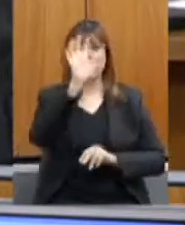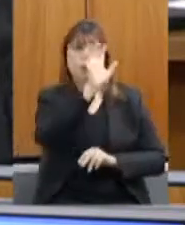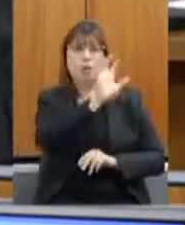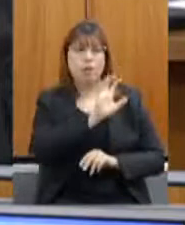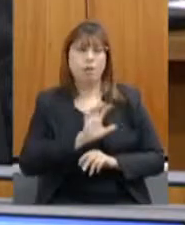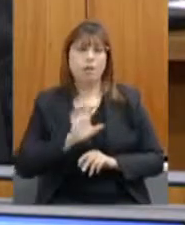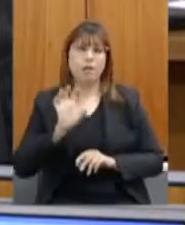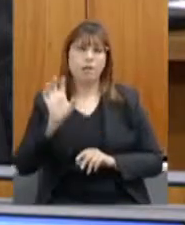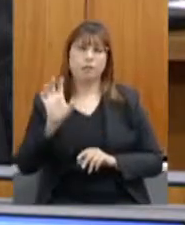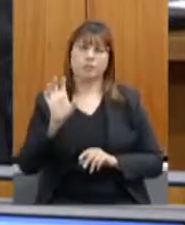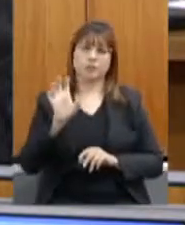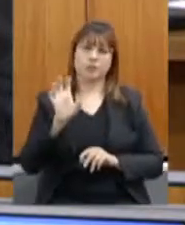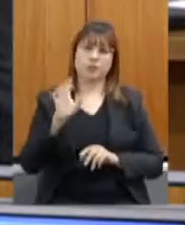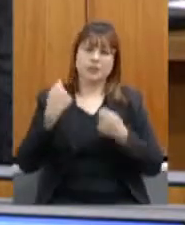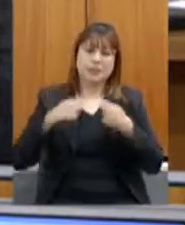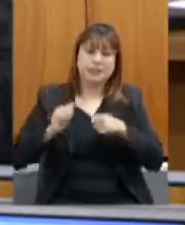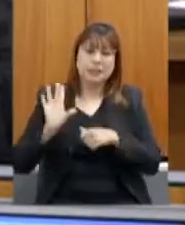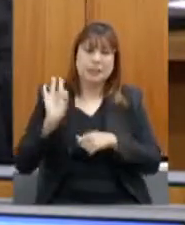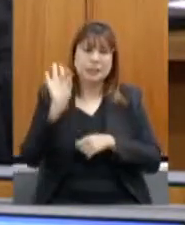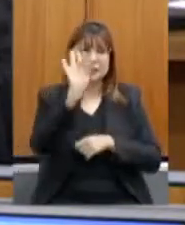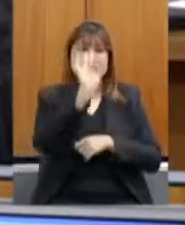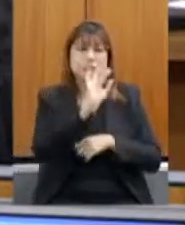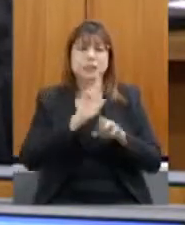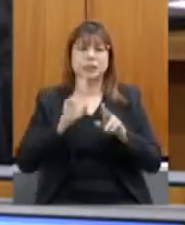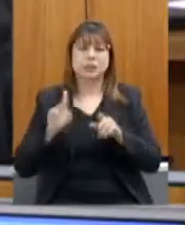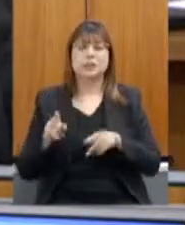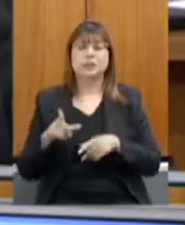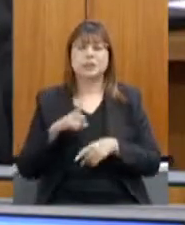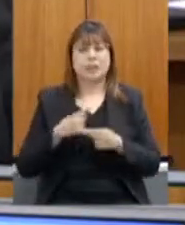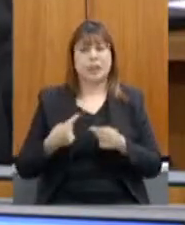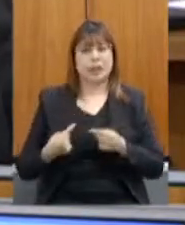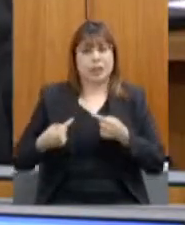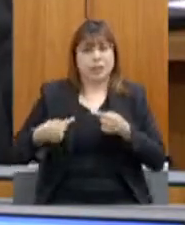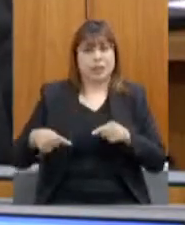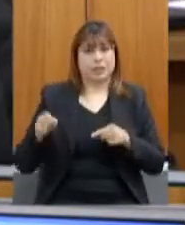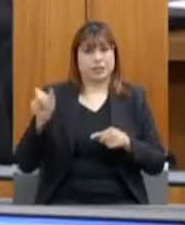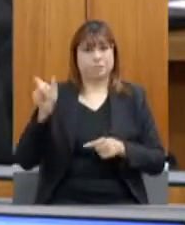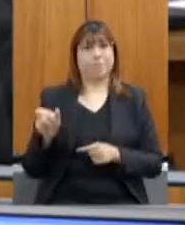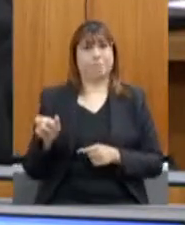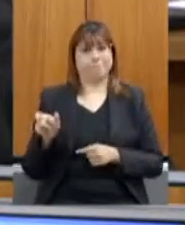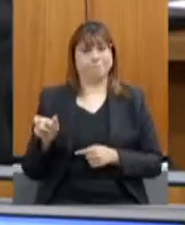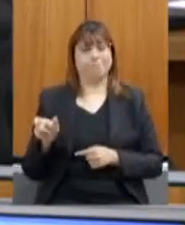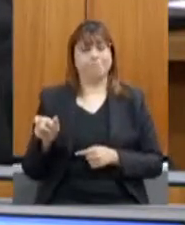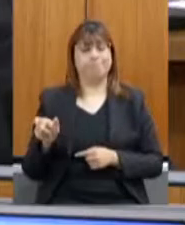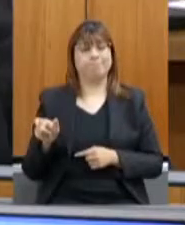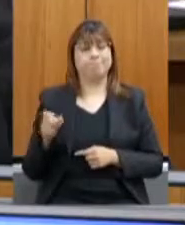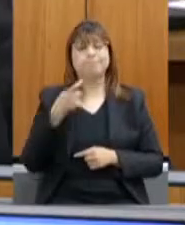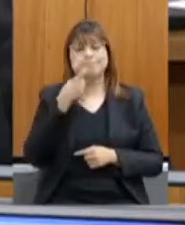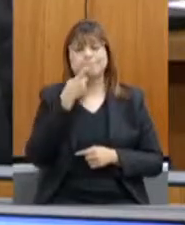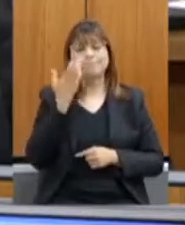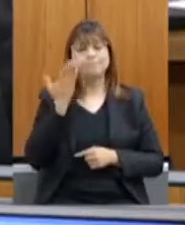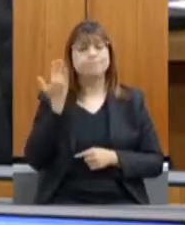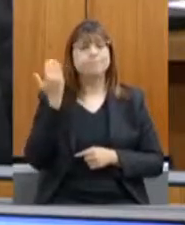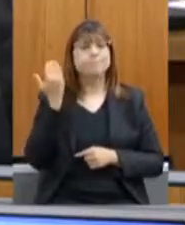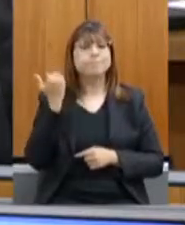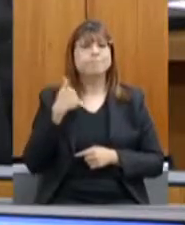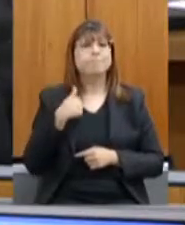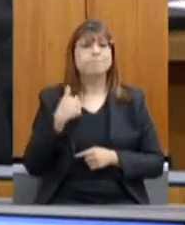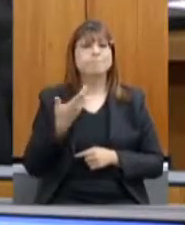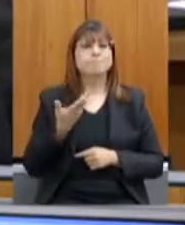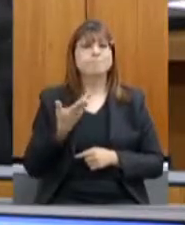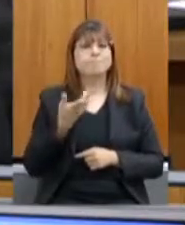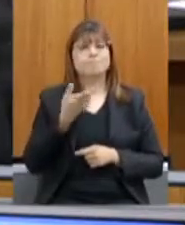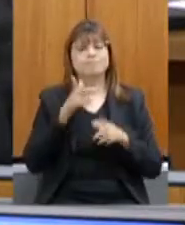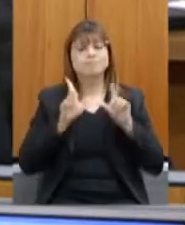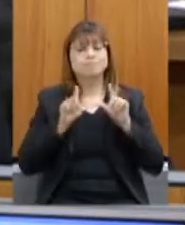que a senhora tem um grande desafio pela frente até tive a oportunidade recentemente de fazer uma